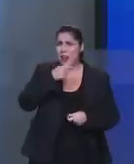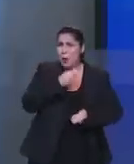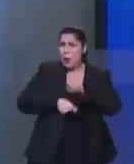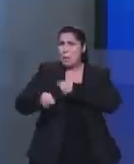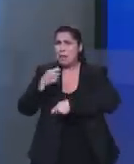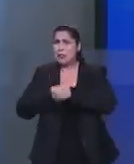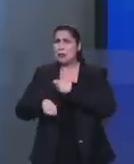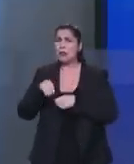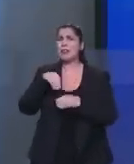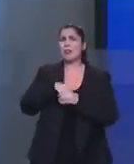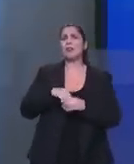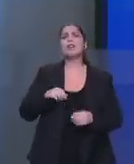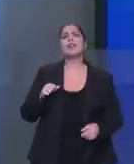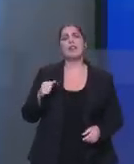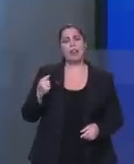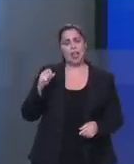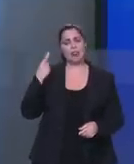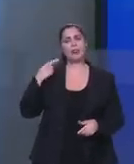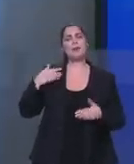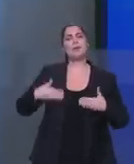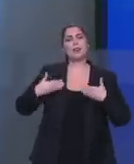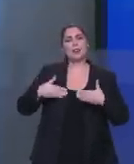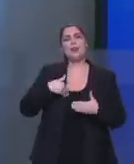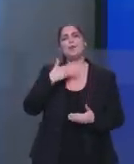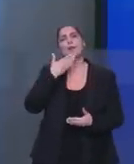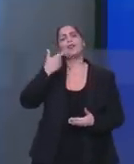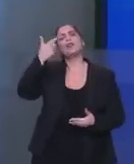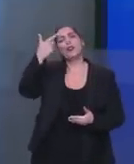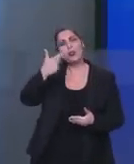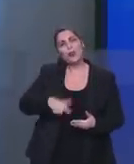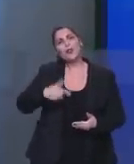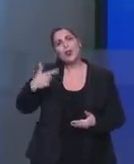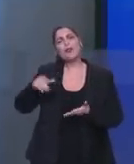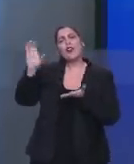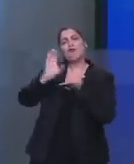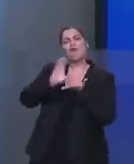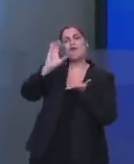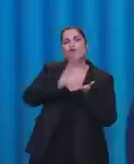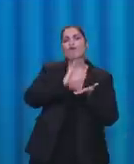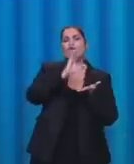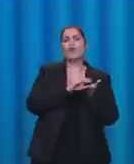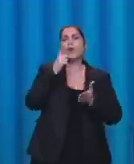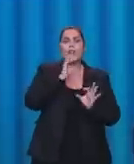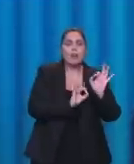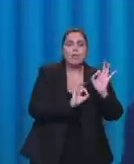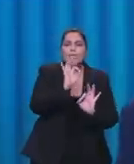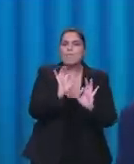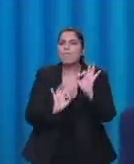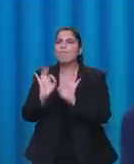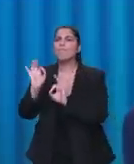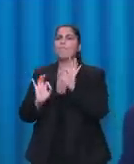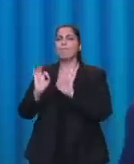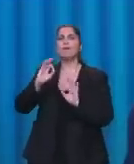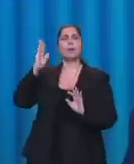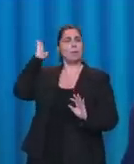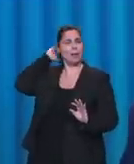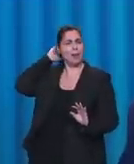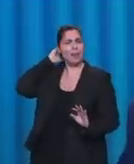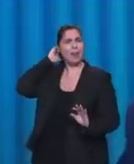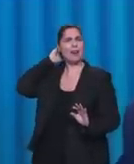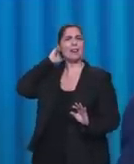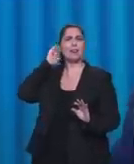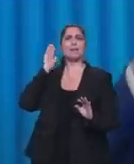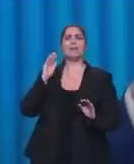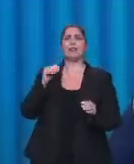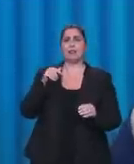Integração, pedi mil vezes os recursos, etc, etc, consegui fazer um pedacinho no Pará. O senhor fala, recuperação de solo degradado. O Pará